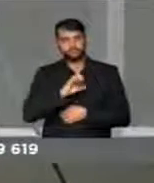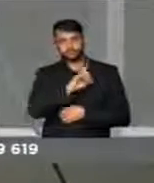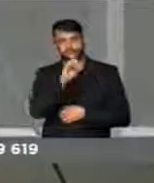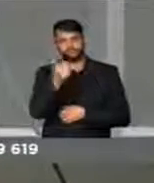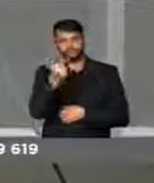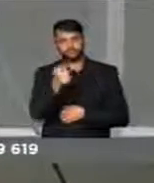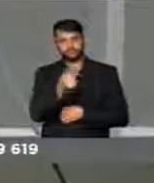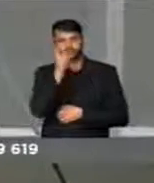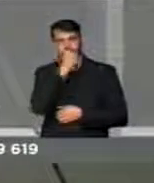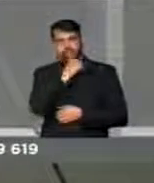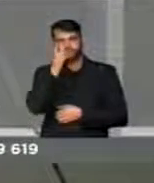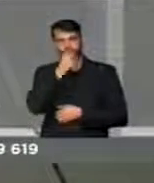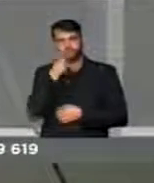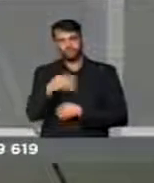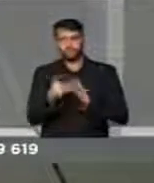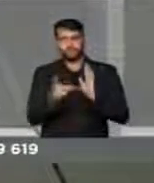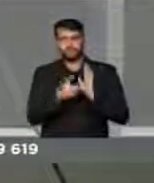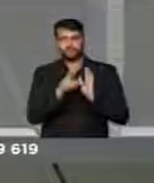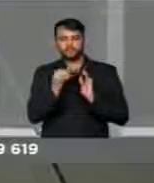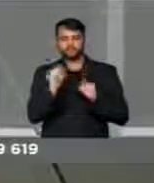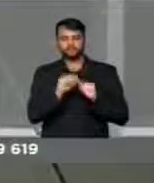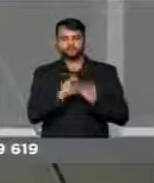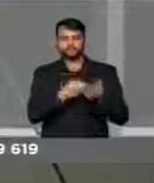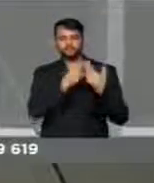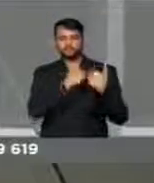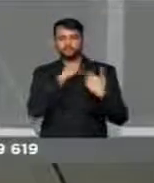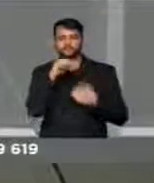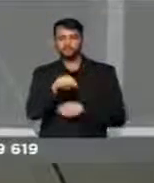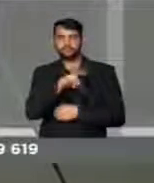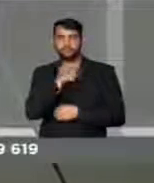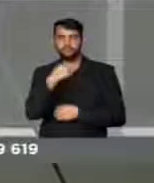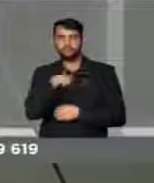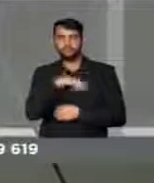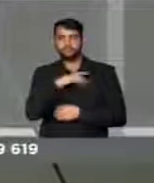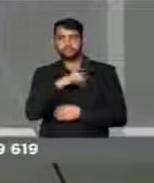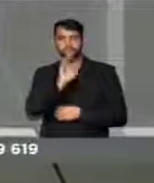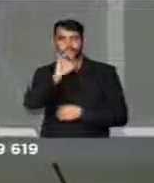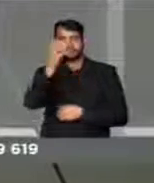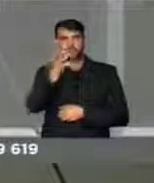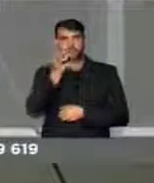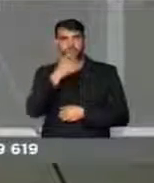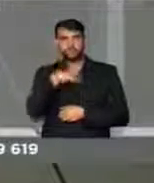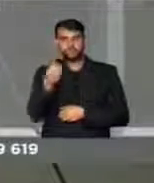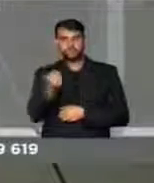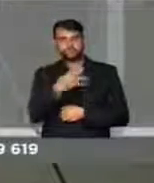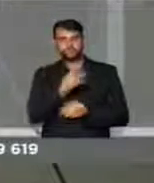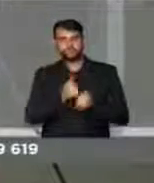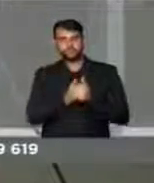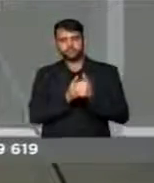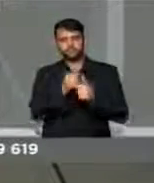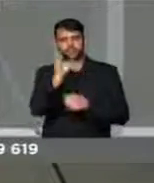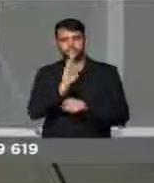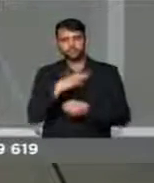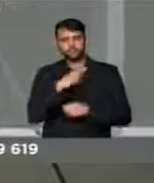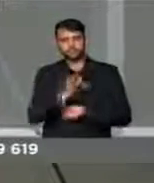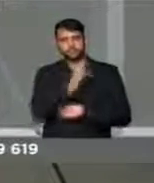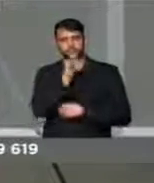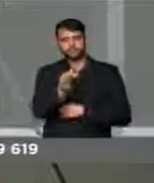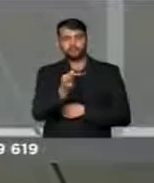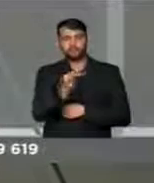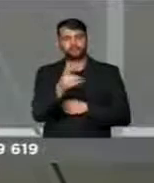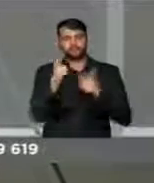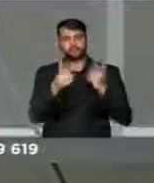17, domingo, essa casa vai cumprir o seu papel. E vamos dar, se Deus quiser, um novo destino ao Brasil, um novo futuro,